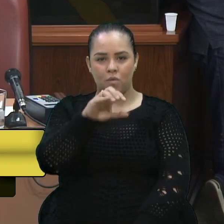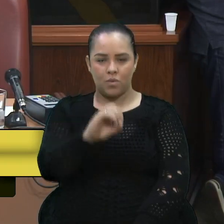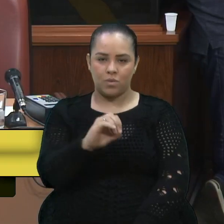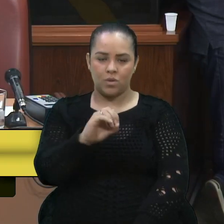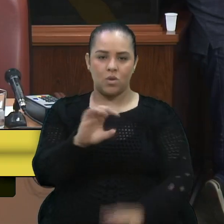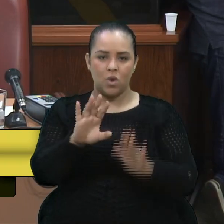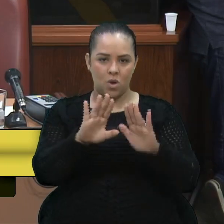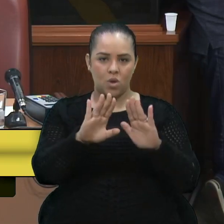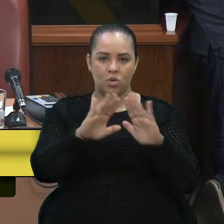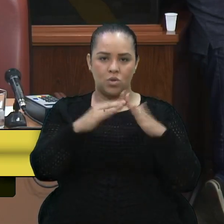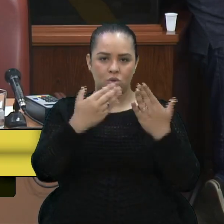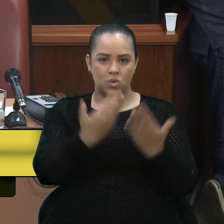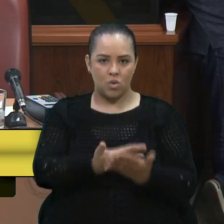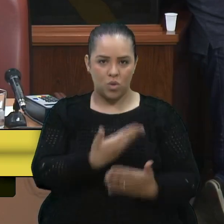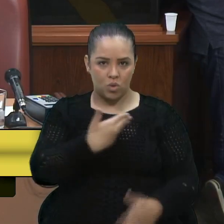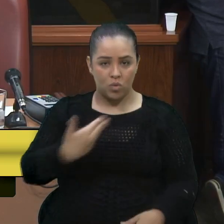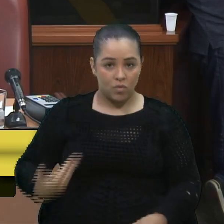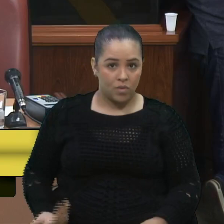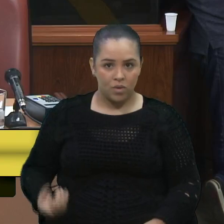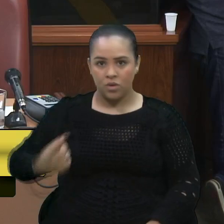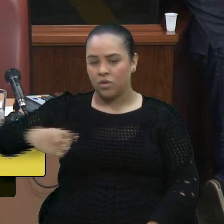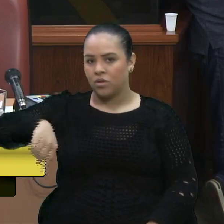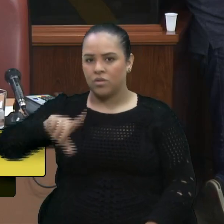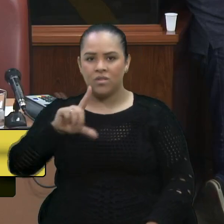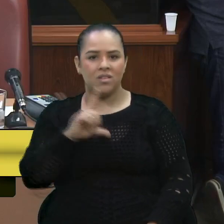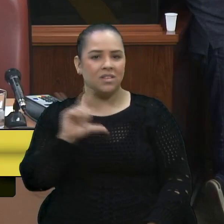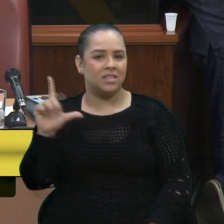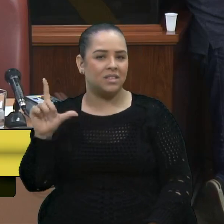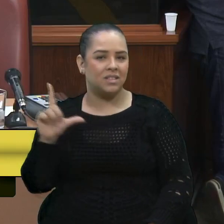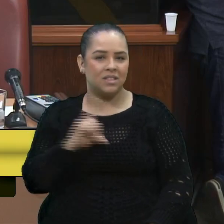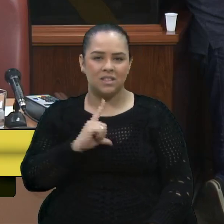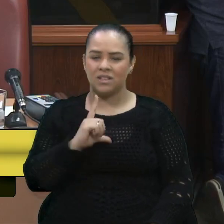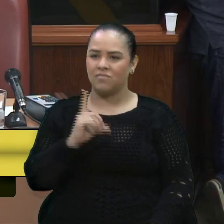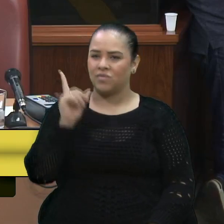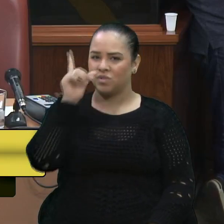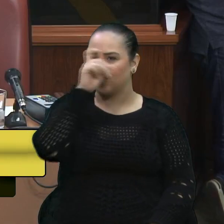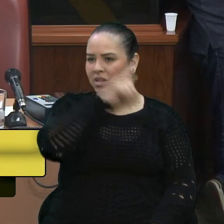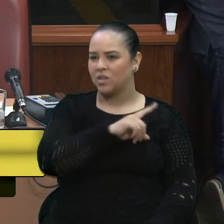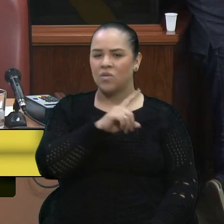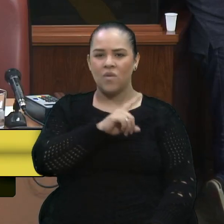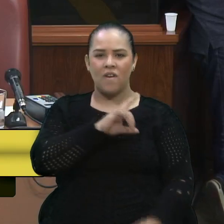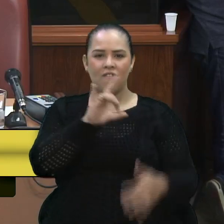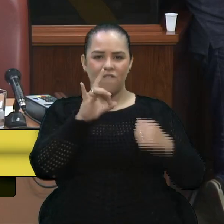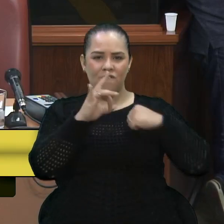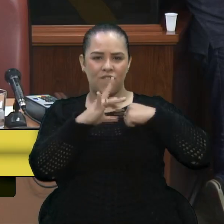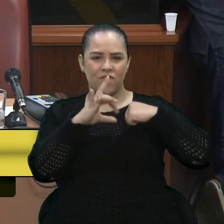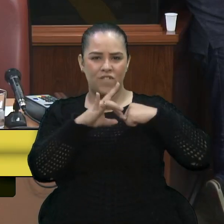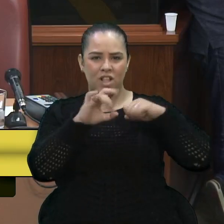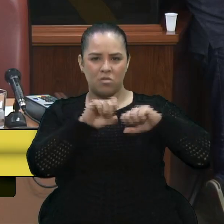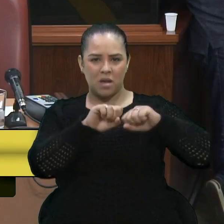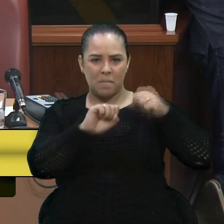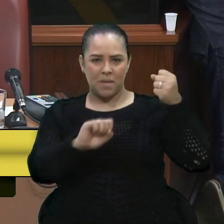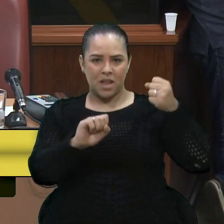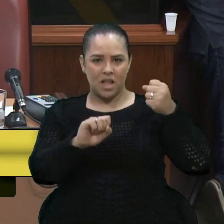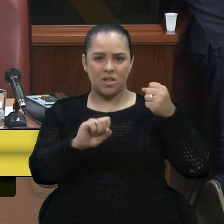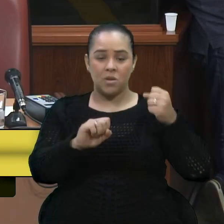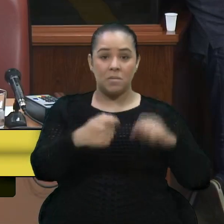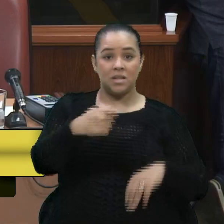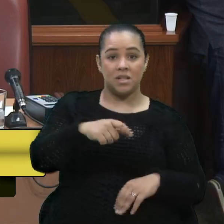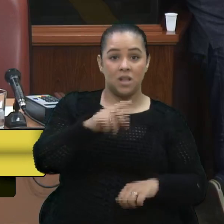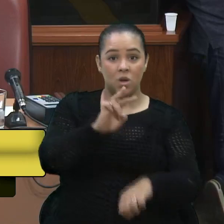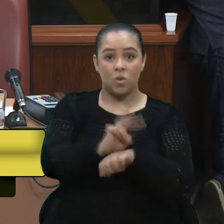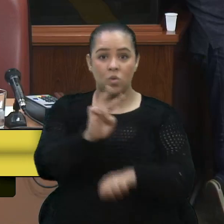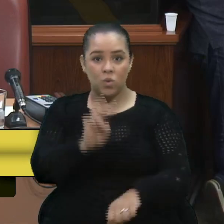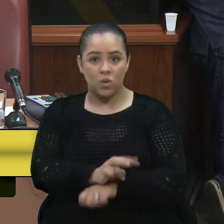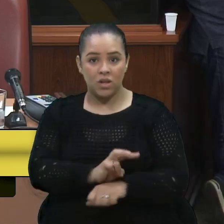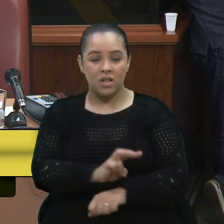vereador Bressan, tínhamos inúmeras dificuldades. Era vidro quebrado, no ginásio a gente tinha que cuidar onde pisava, porque o